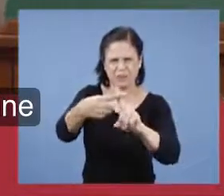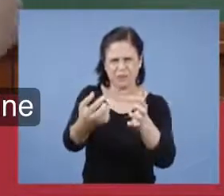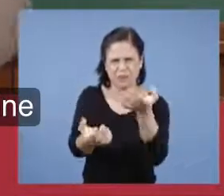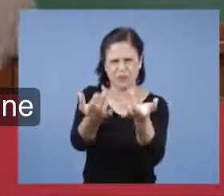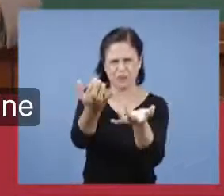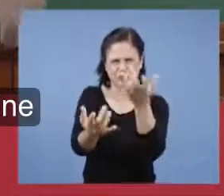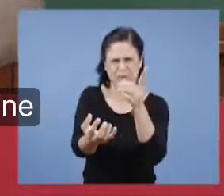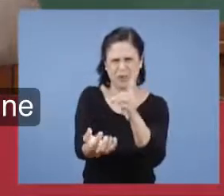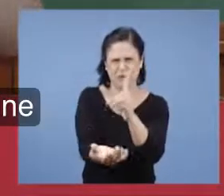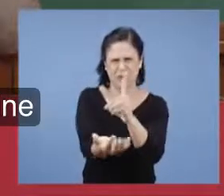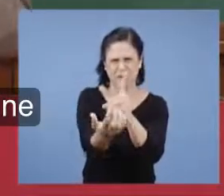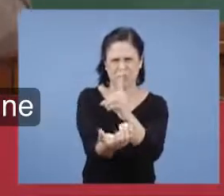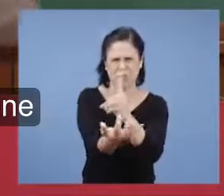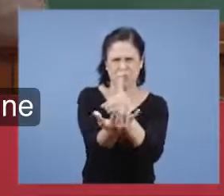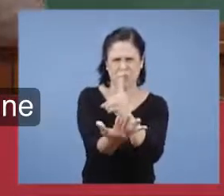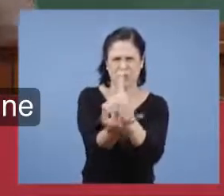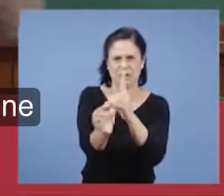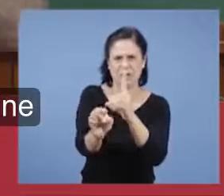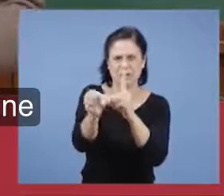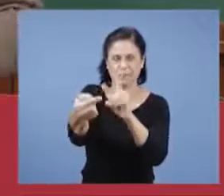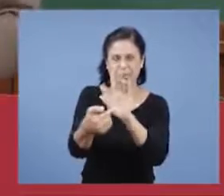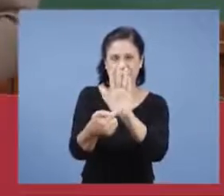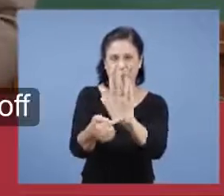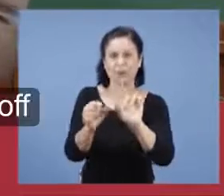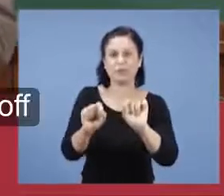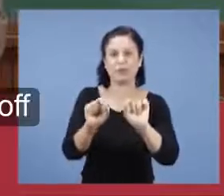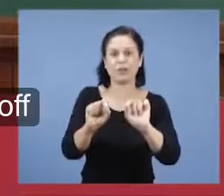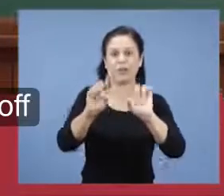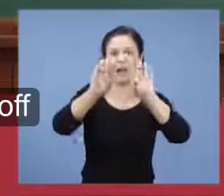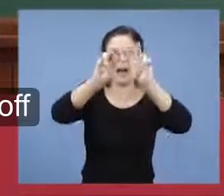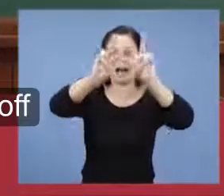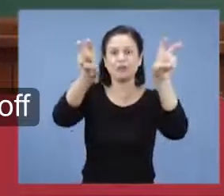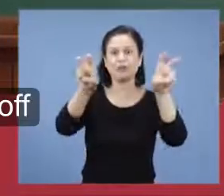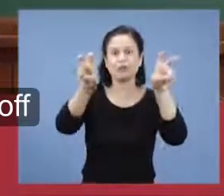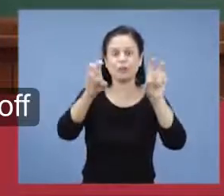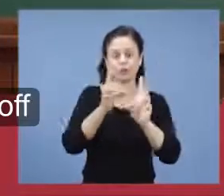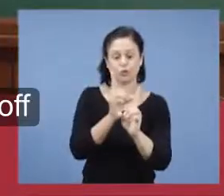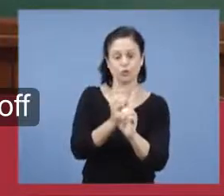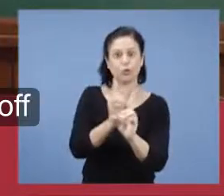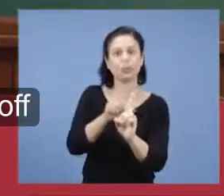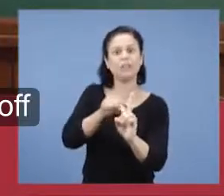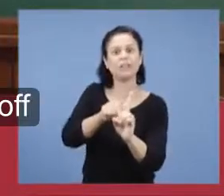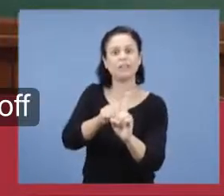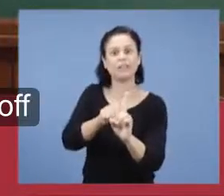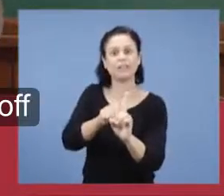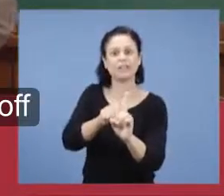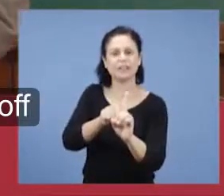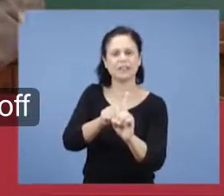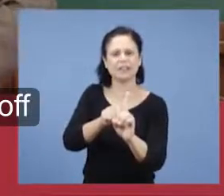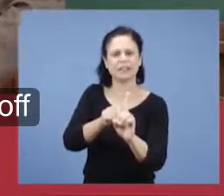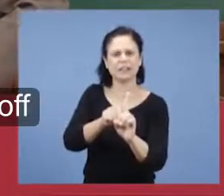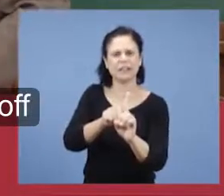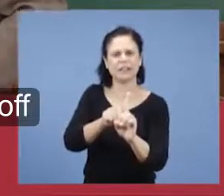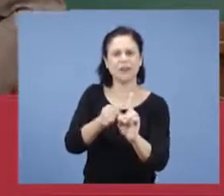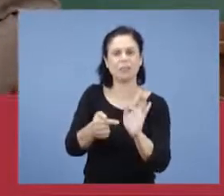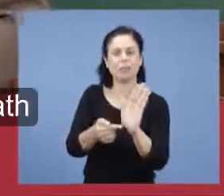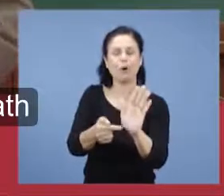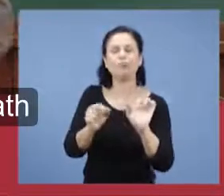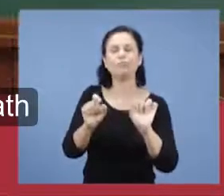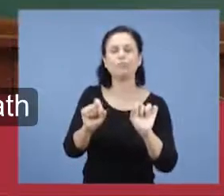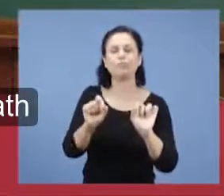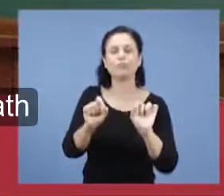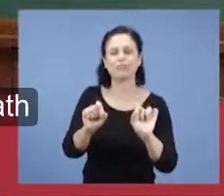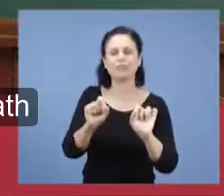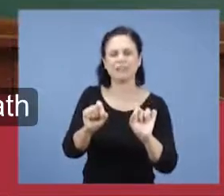Entra o assunto da doutrina. Entra que é que a doutrina queria fazer? Tirar